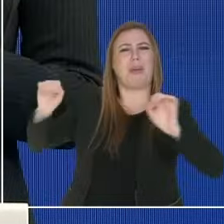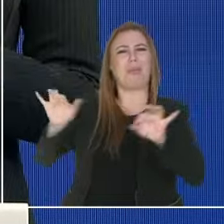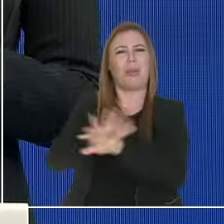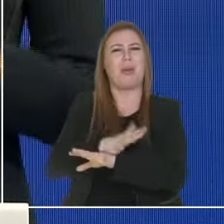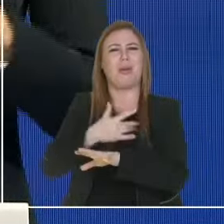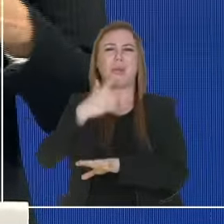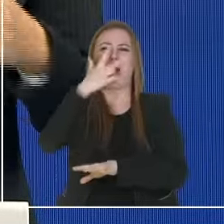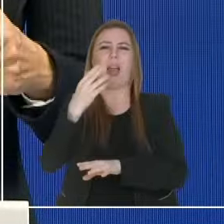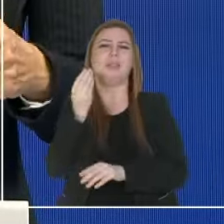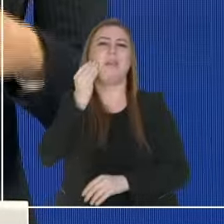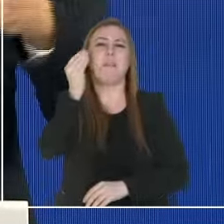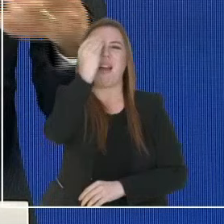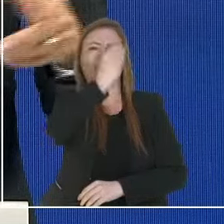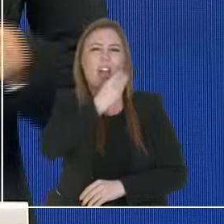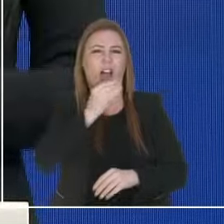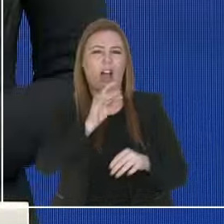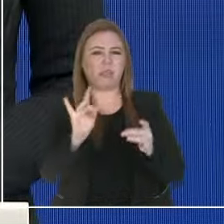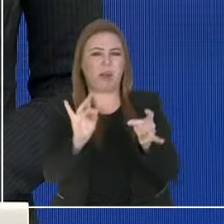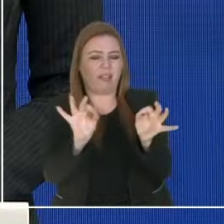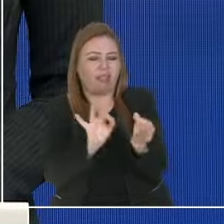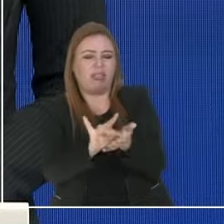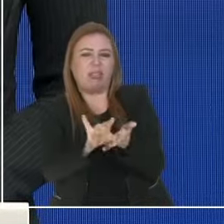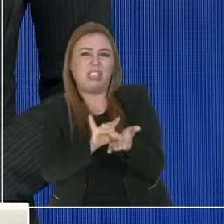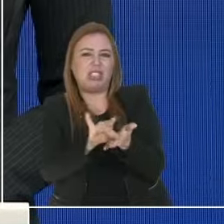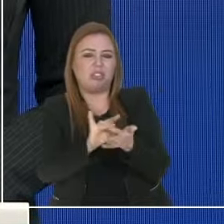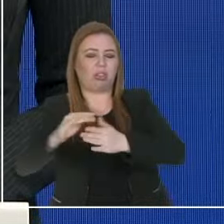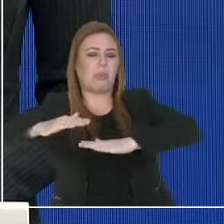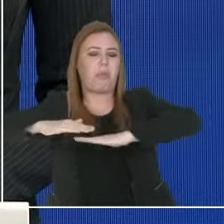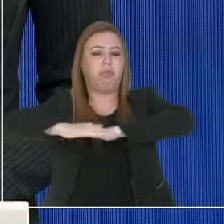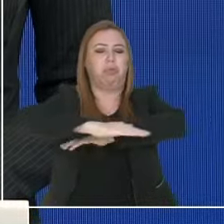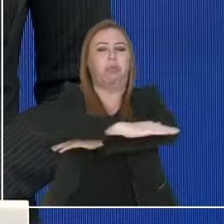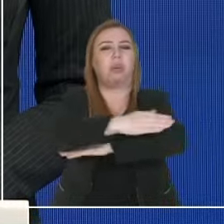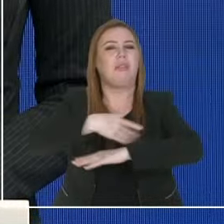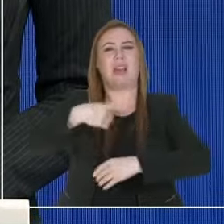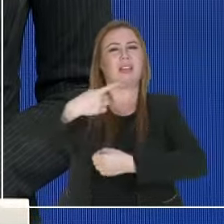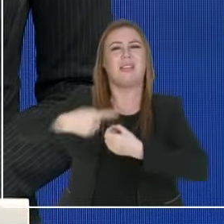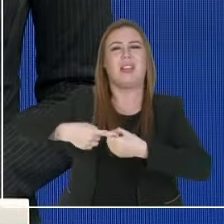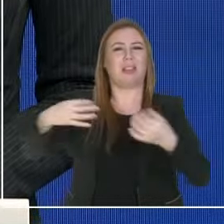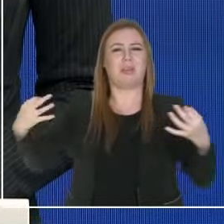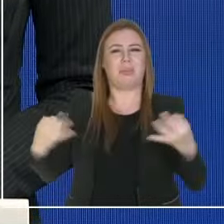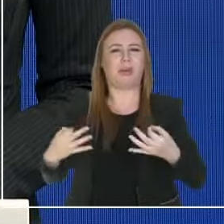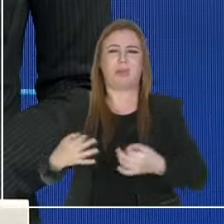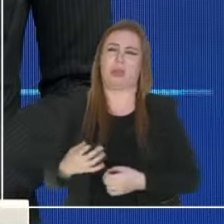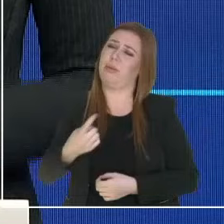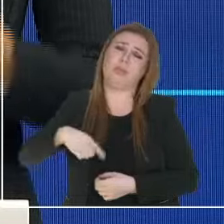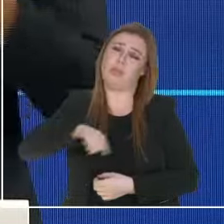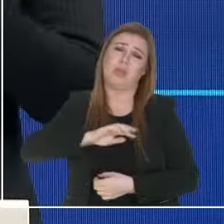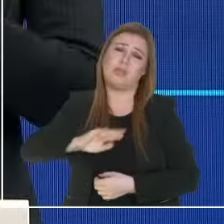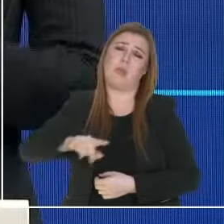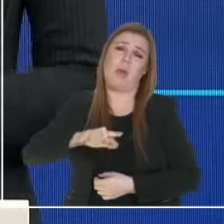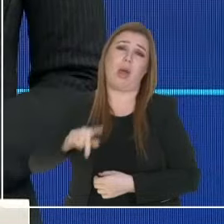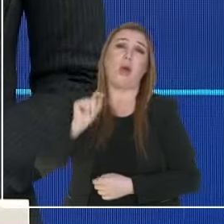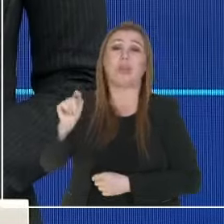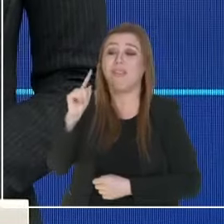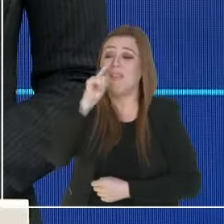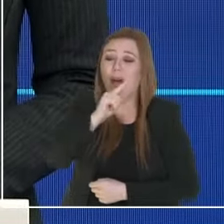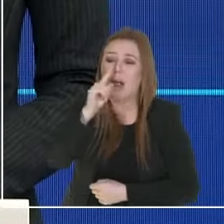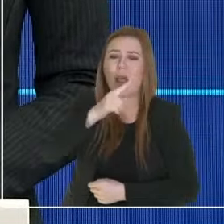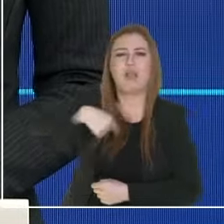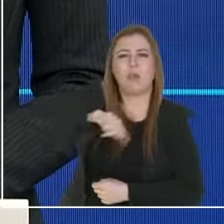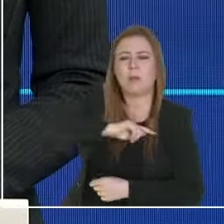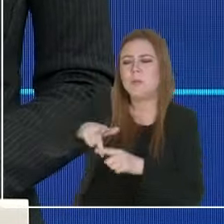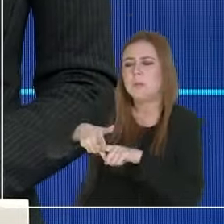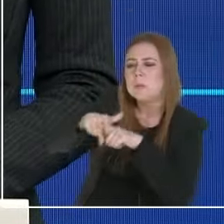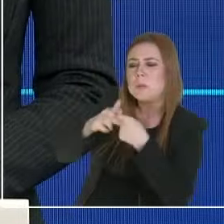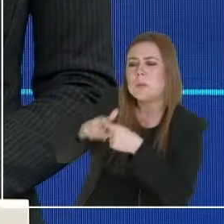como fez a atual gestão, para fingir que nós somos uma cidade tão perfeita. Não somos, a gente vai atrás das imperfeições e resgatar o orgulho de